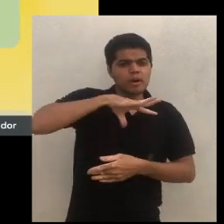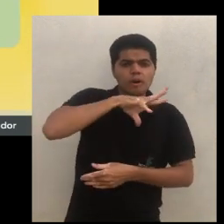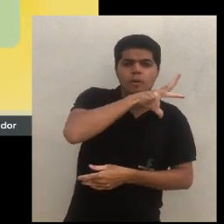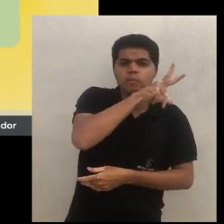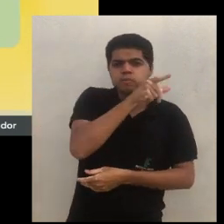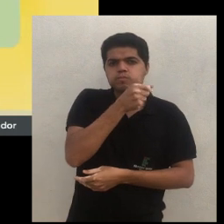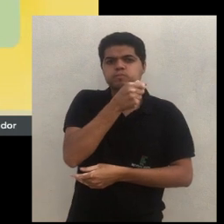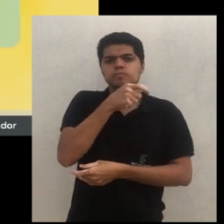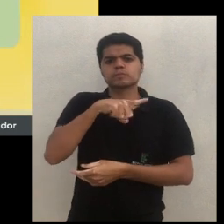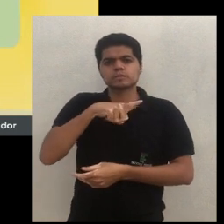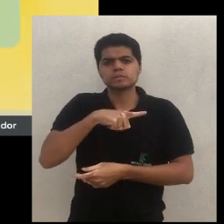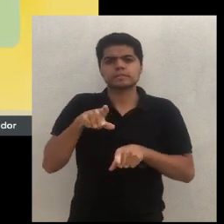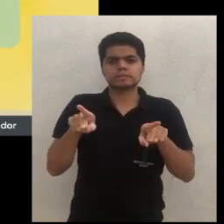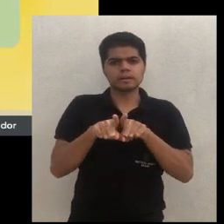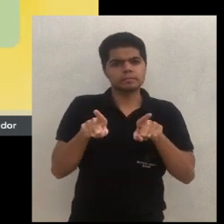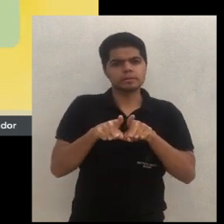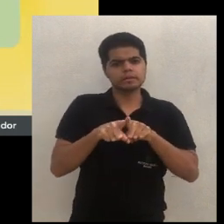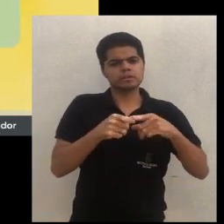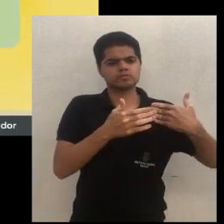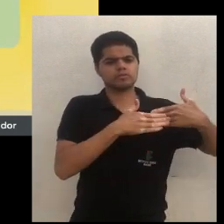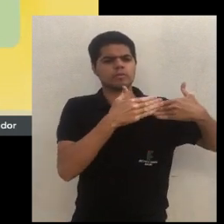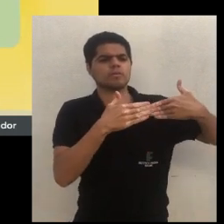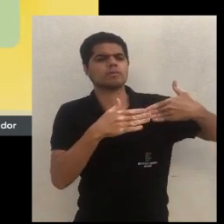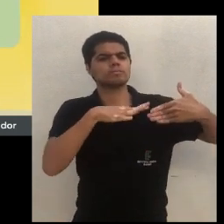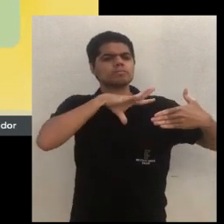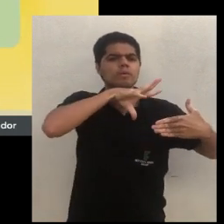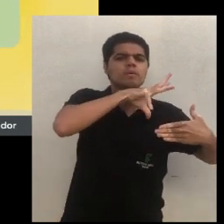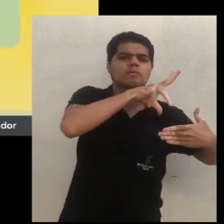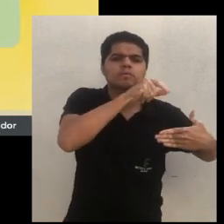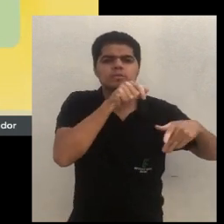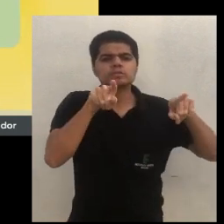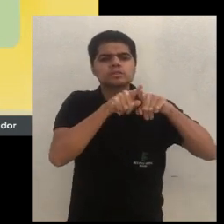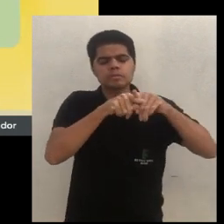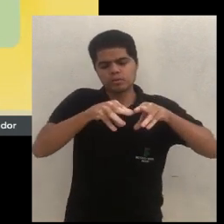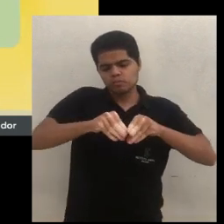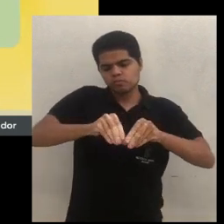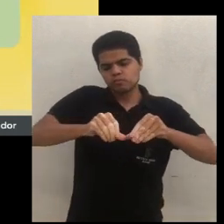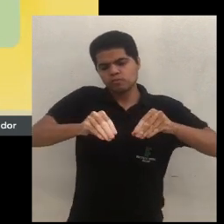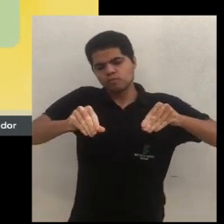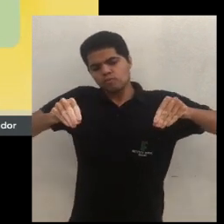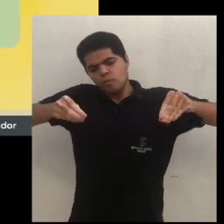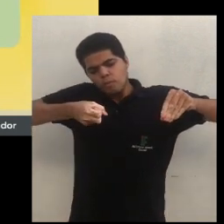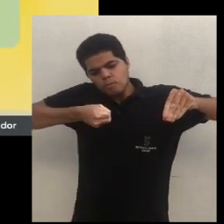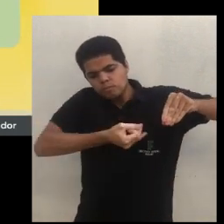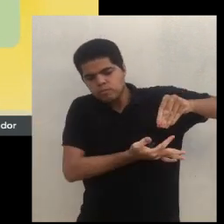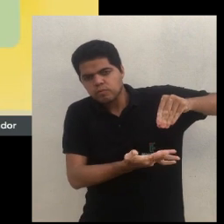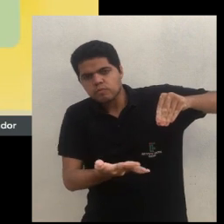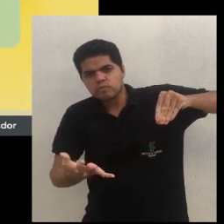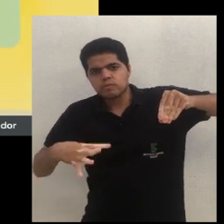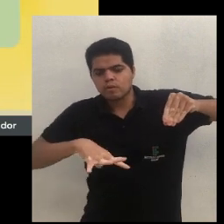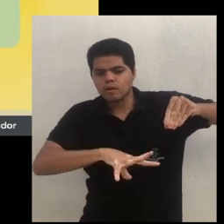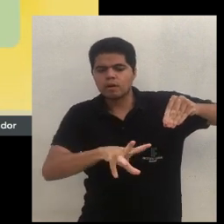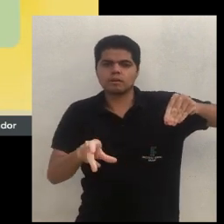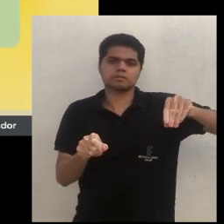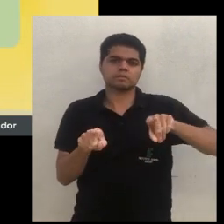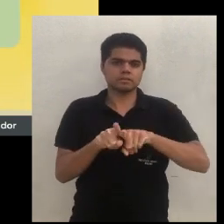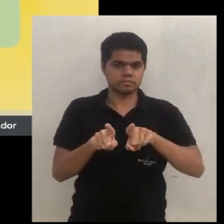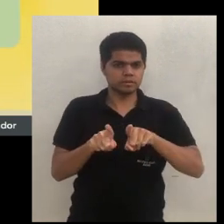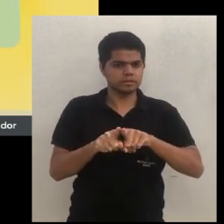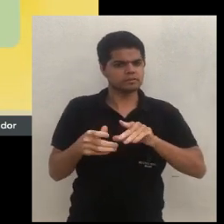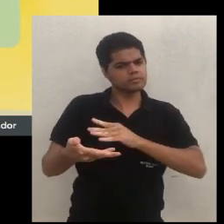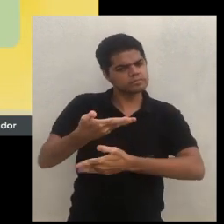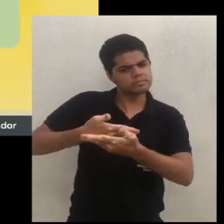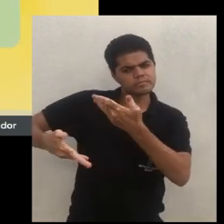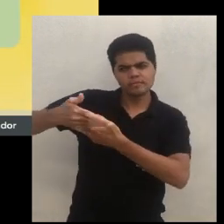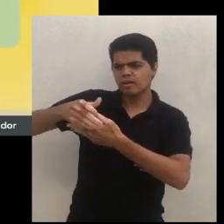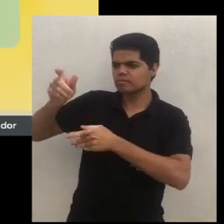fauna, que tem interação da fauna desde que seja fauna animal, como a macrofauna do solo, que tem interação das pessoas